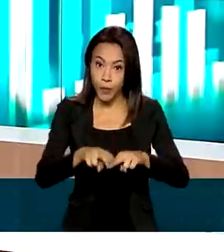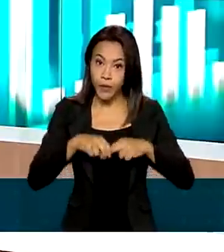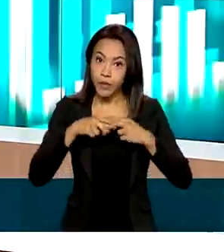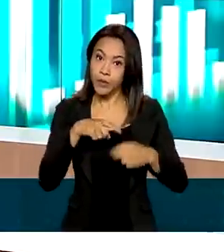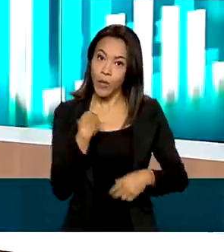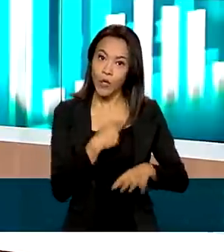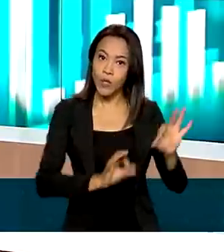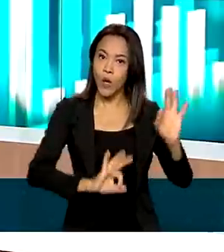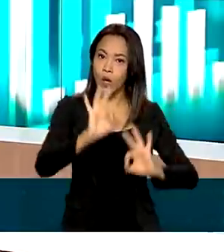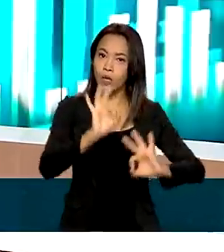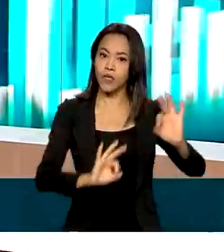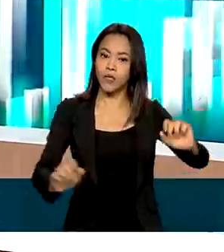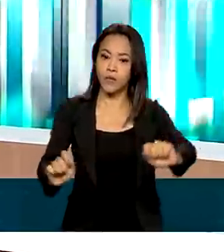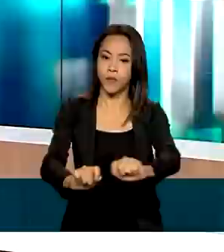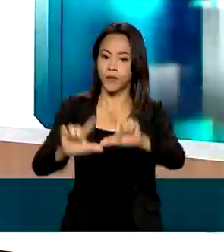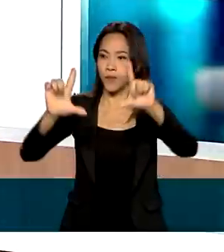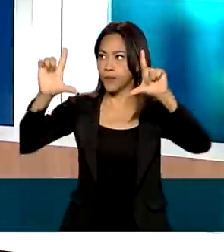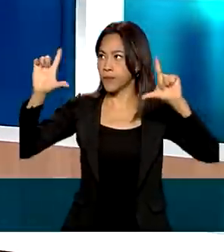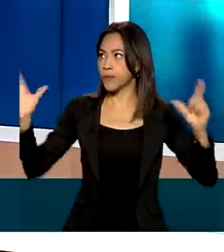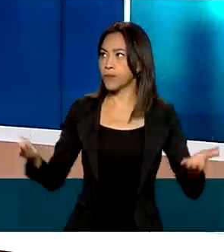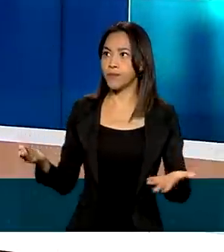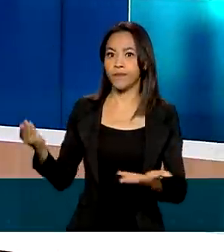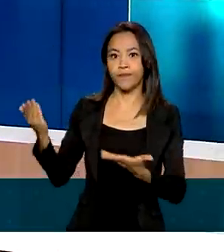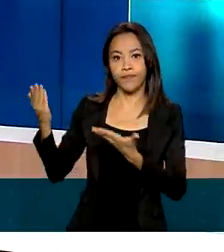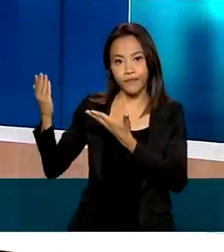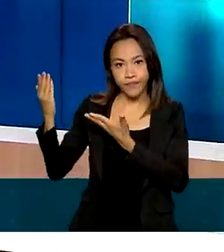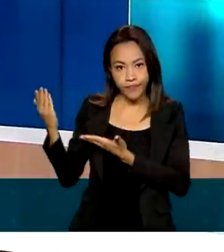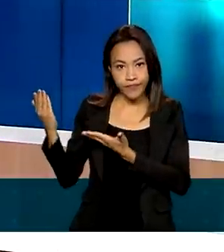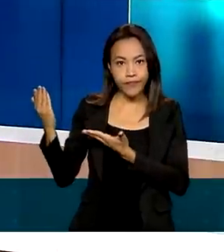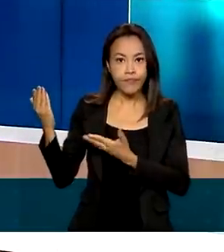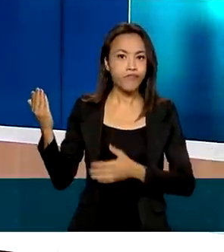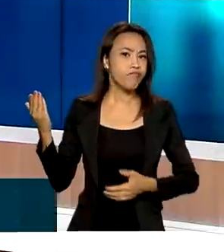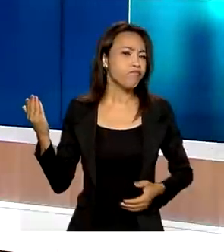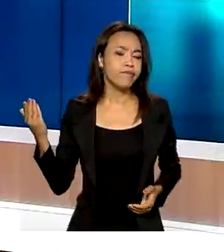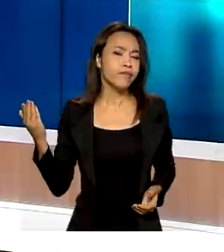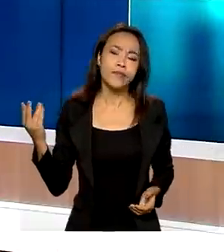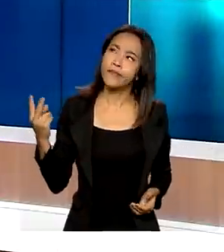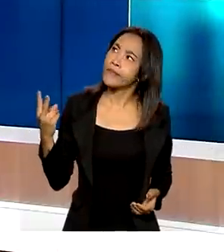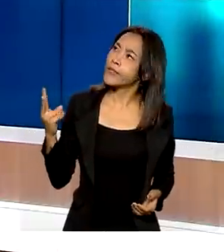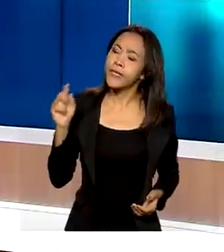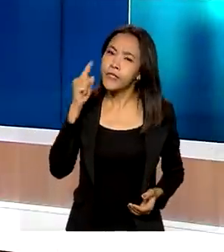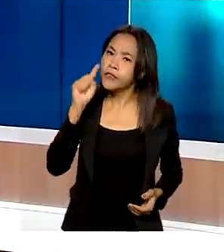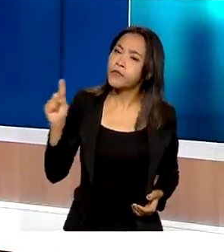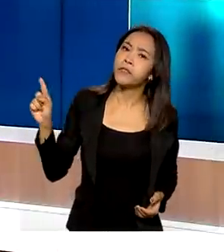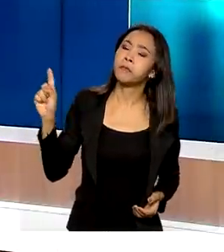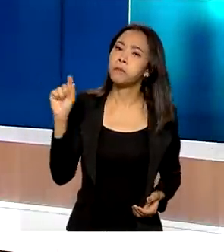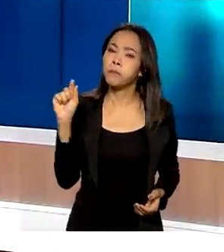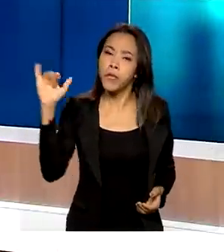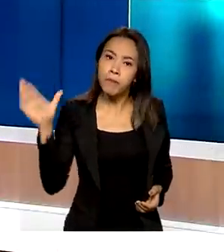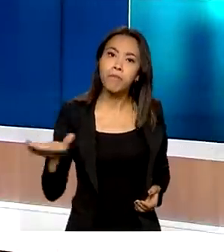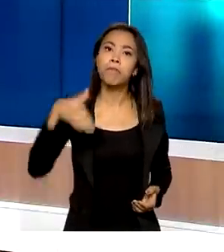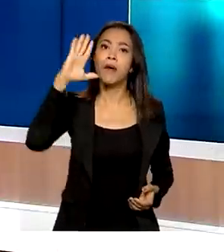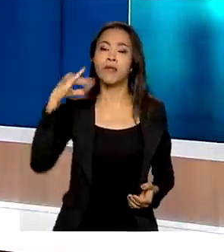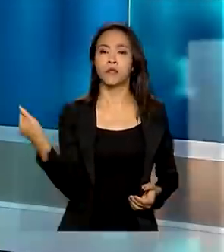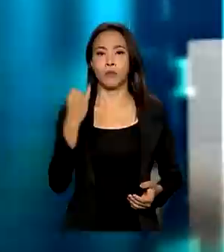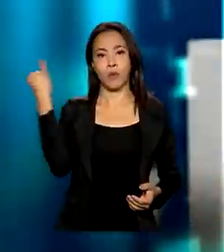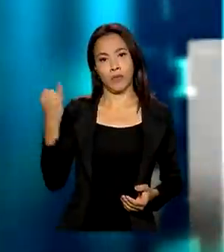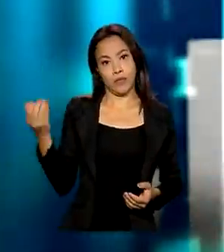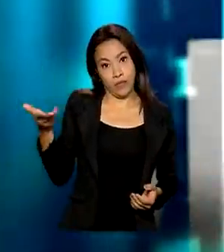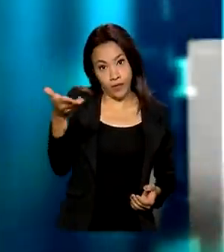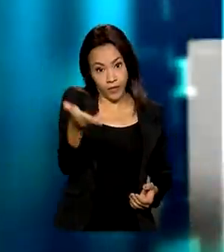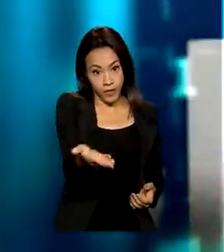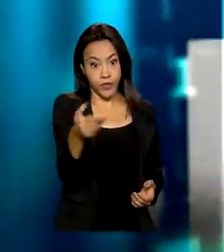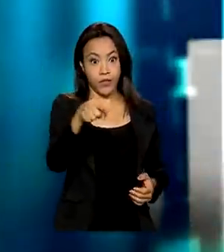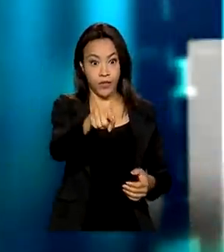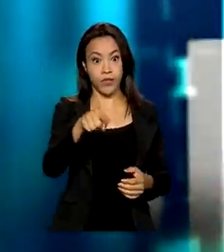nossa equipe fez uma arte que nós vamos compartilhar com você agora. O que a gente poderia falar para você que é o mais importante dessa nova